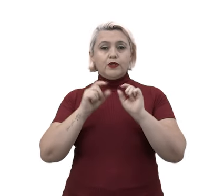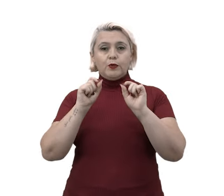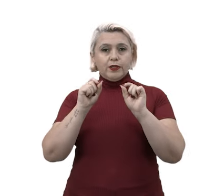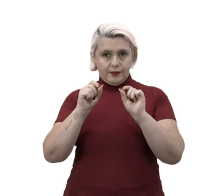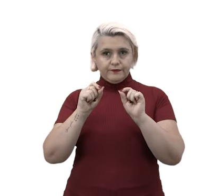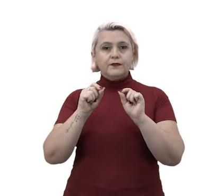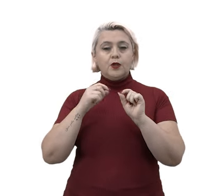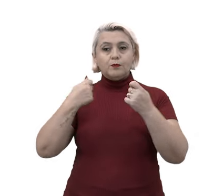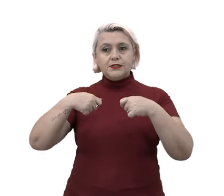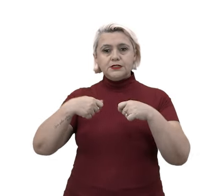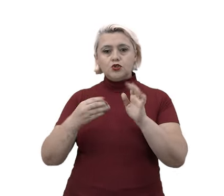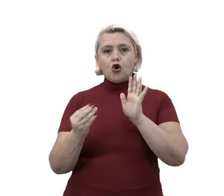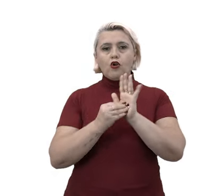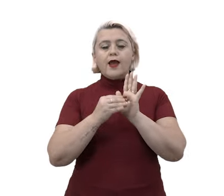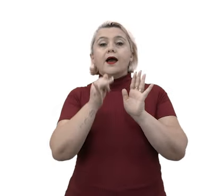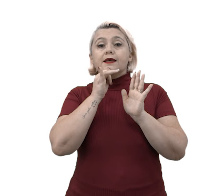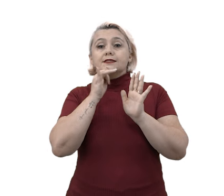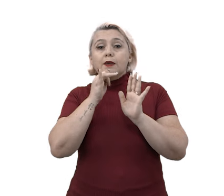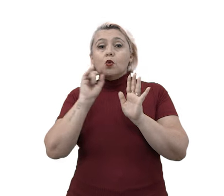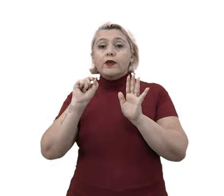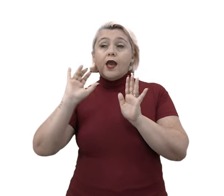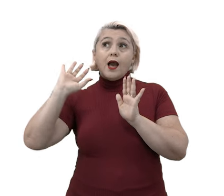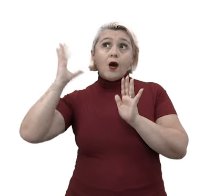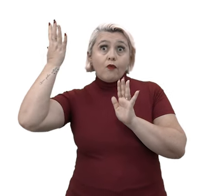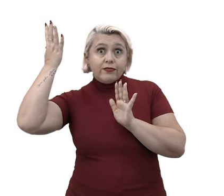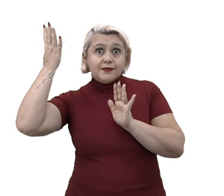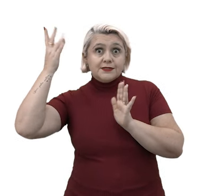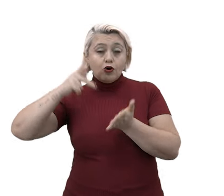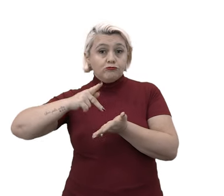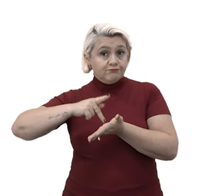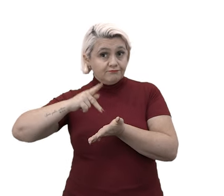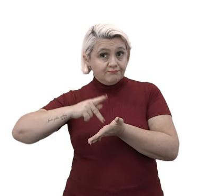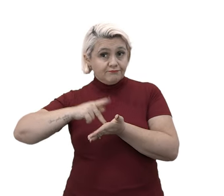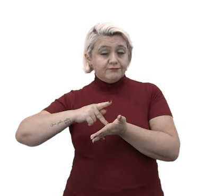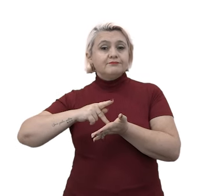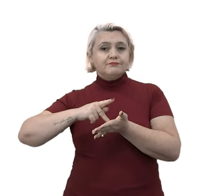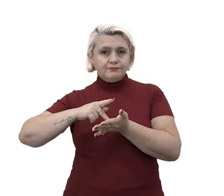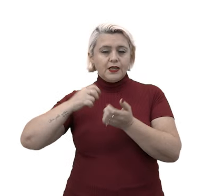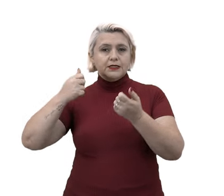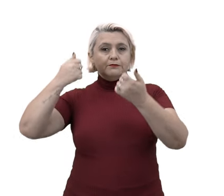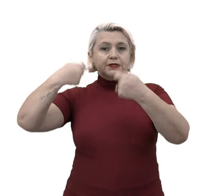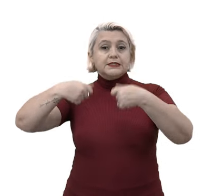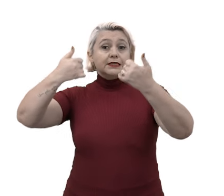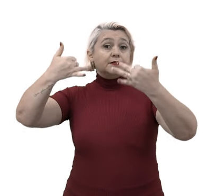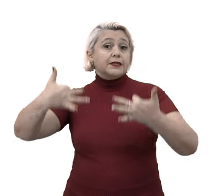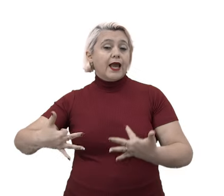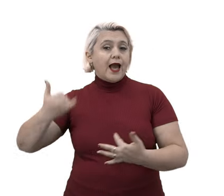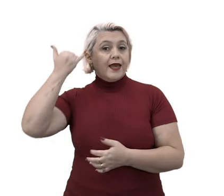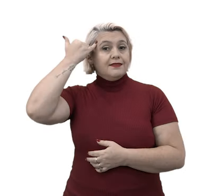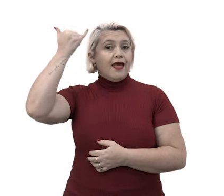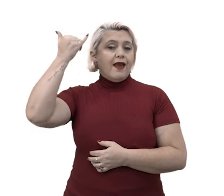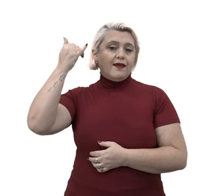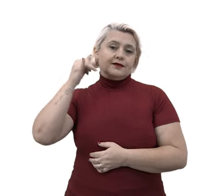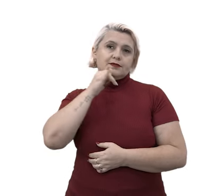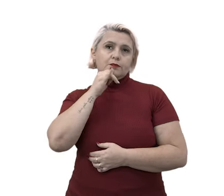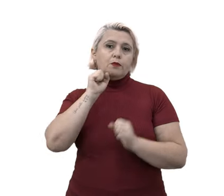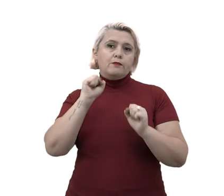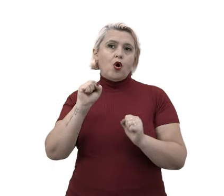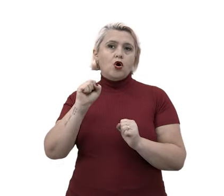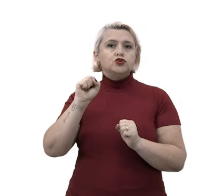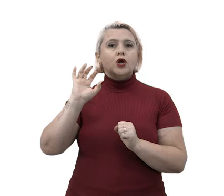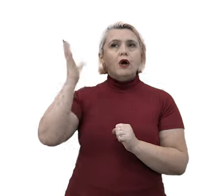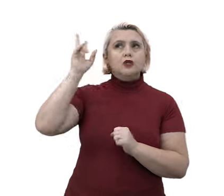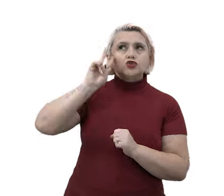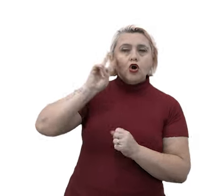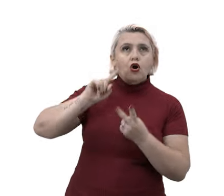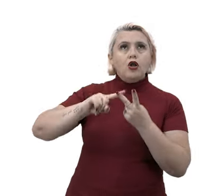exemplo um fato concreto com o intuito, desculpe, de justificar a sua ideia. Que pode ser um evento histórico, pode ser uma